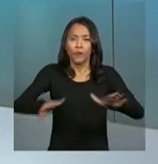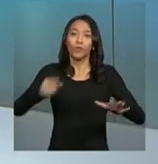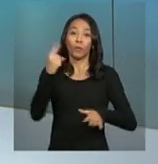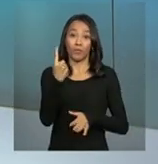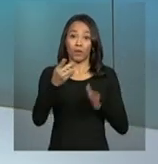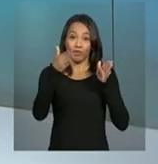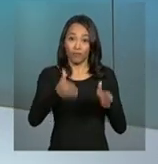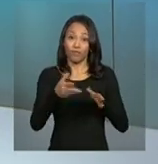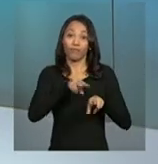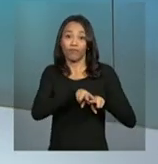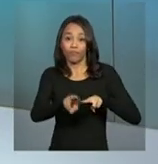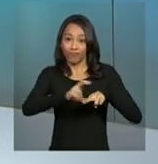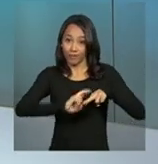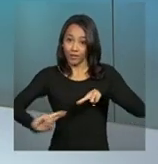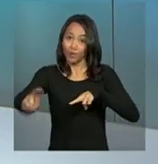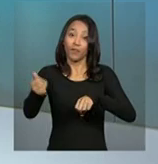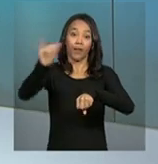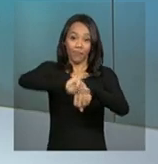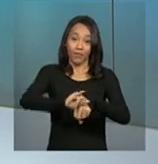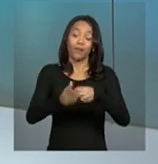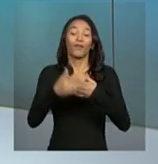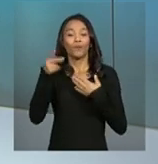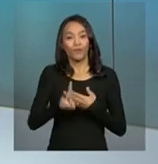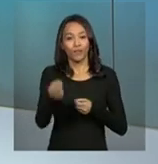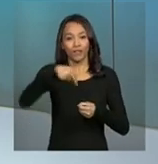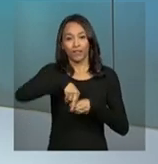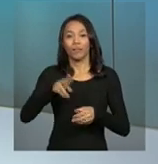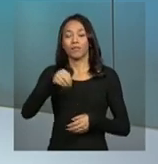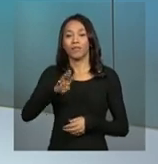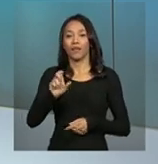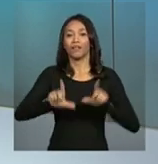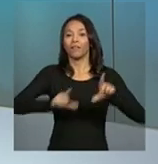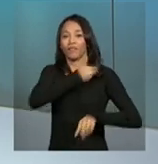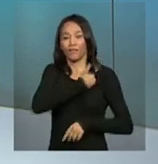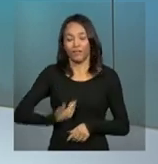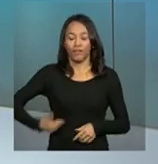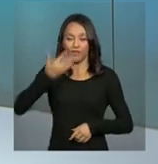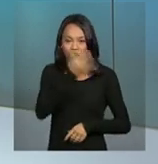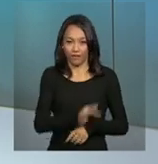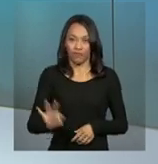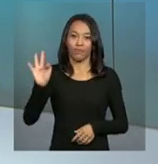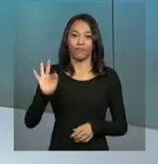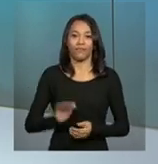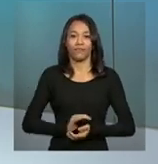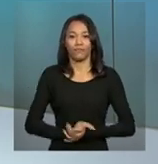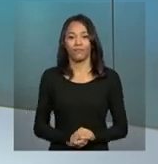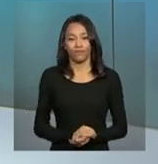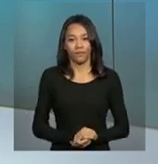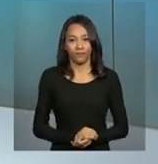trecho do metrô de Salvador. Continue com a gente aqui na NBR, a TV do Governo Federal.